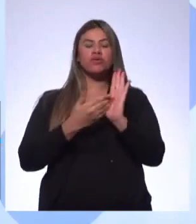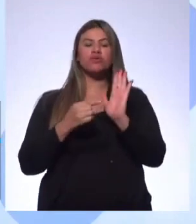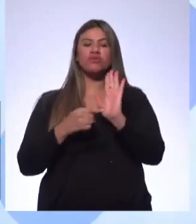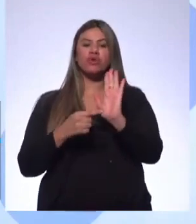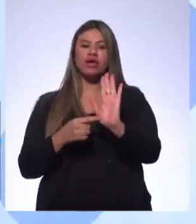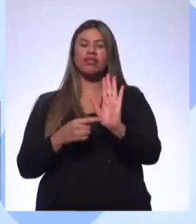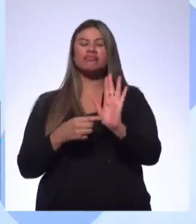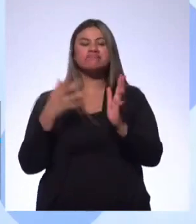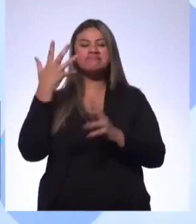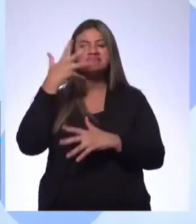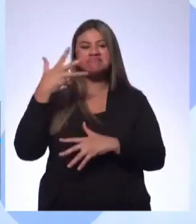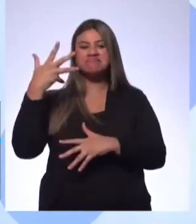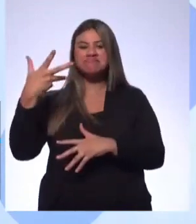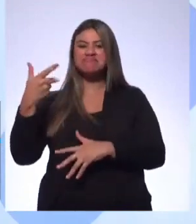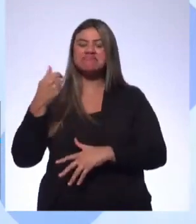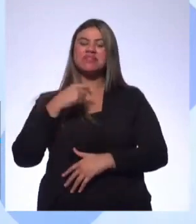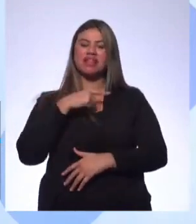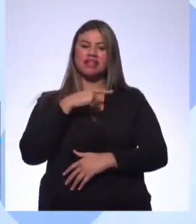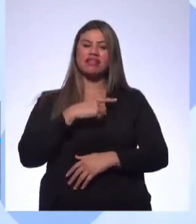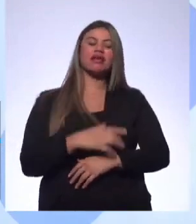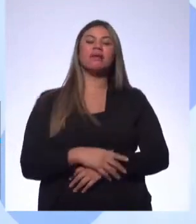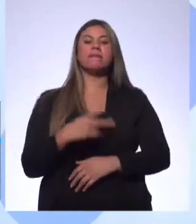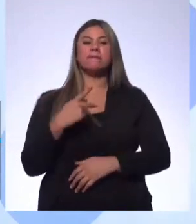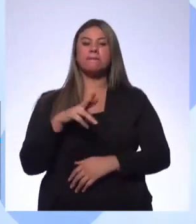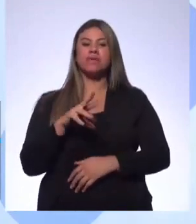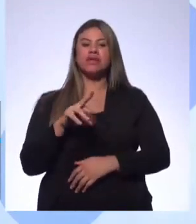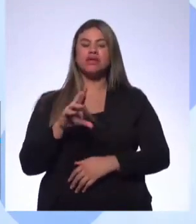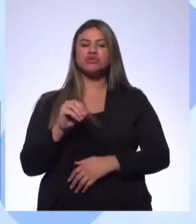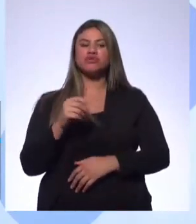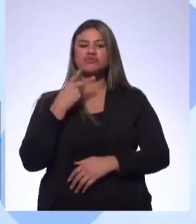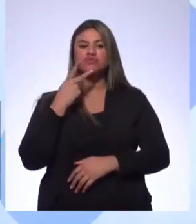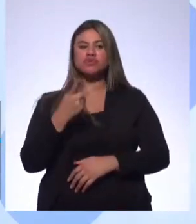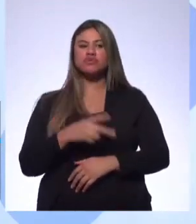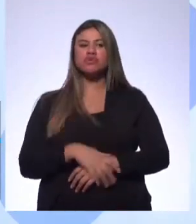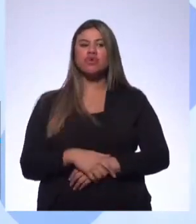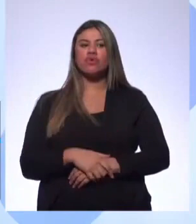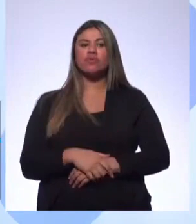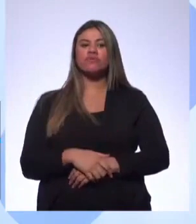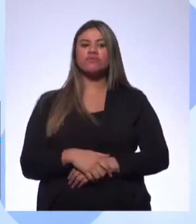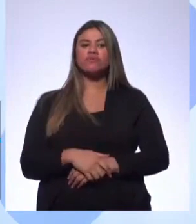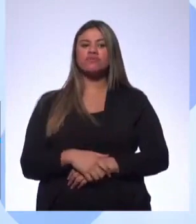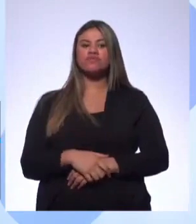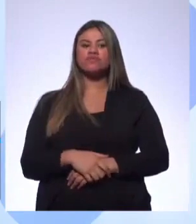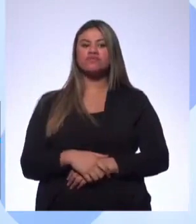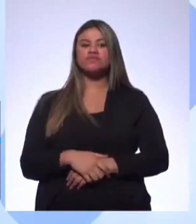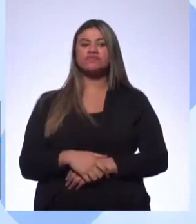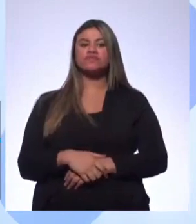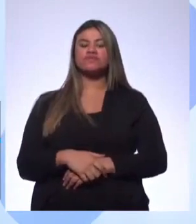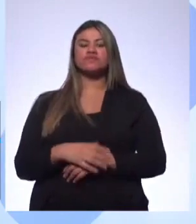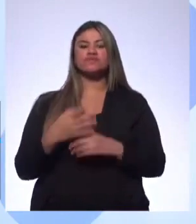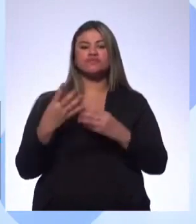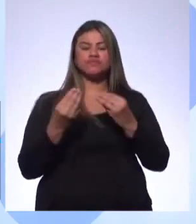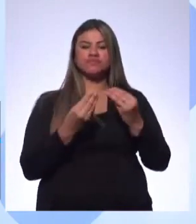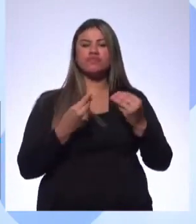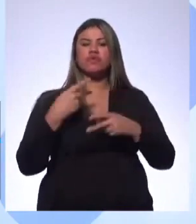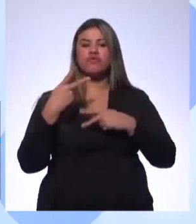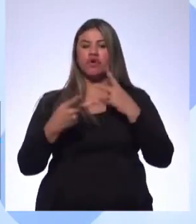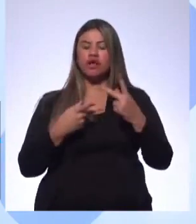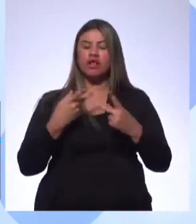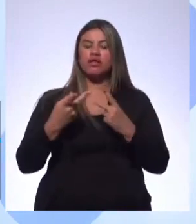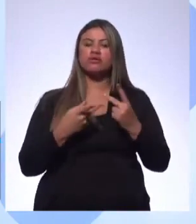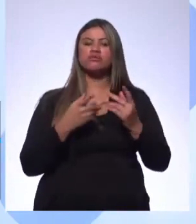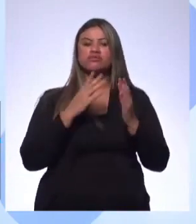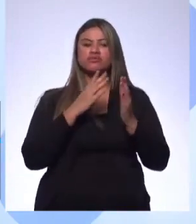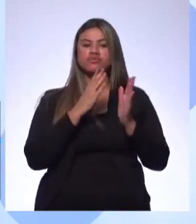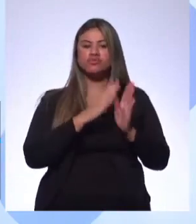O Pedro Lucas diz isto também, né? Legal. Tem mais gente falando sobre isto. Organizar informações